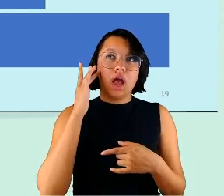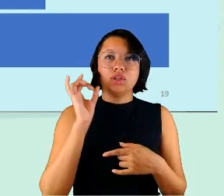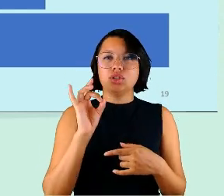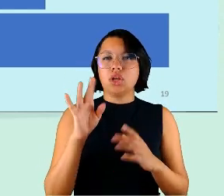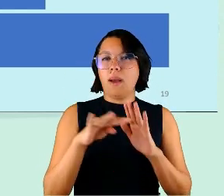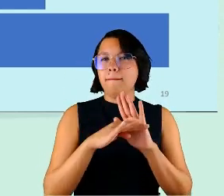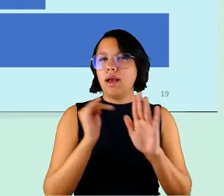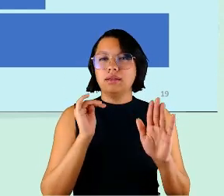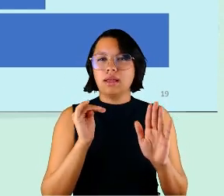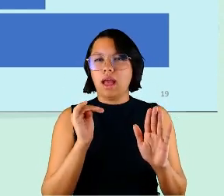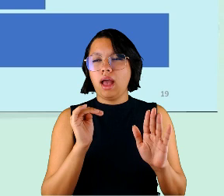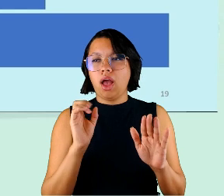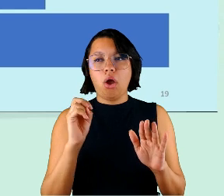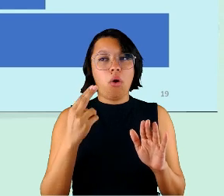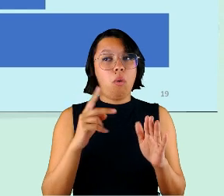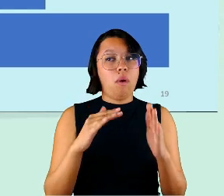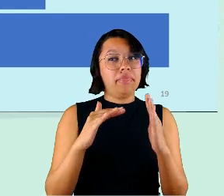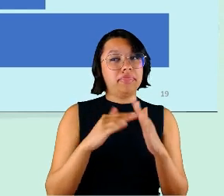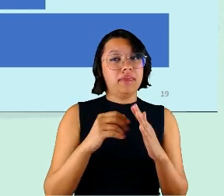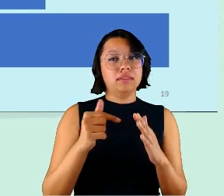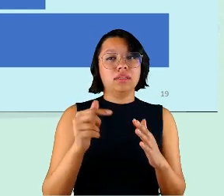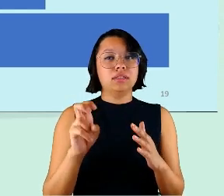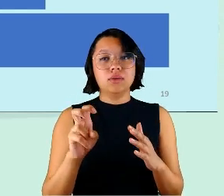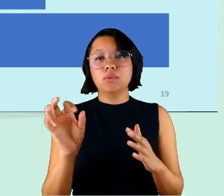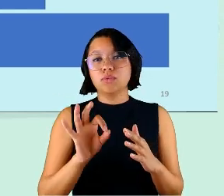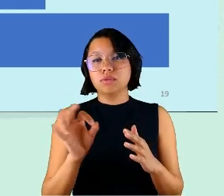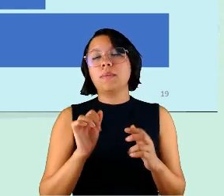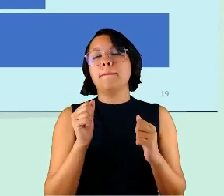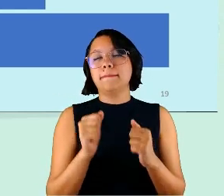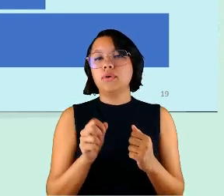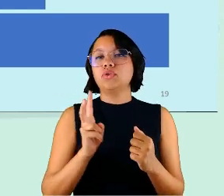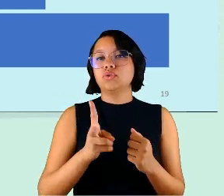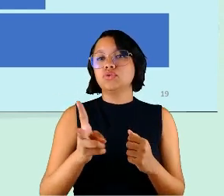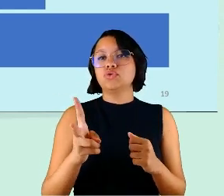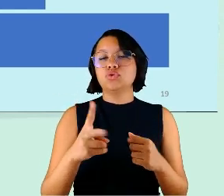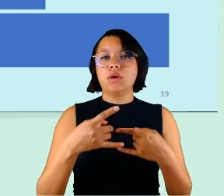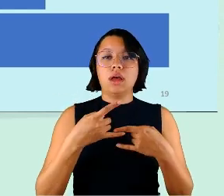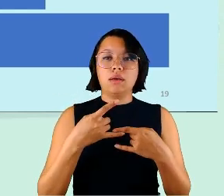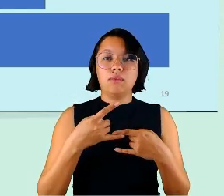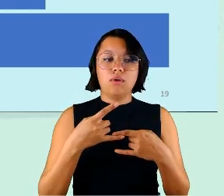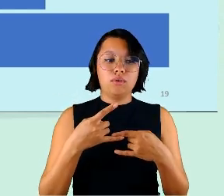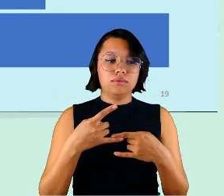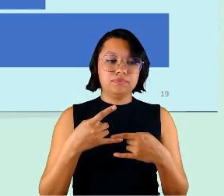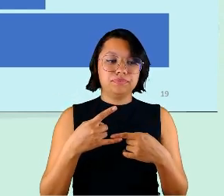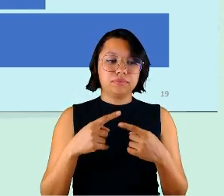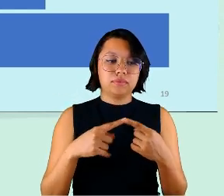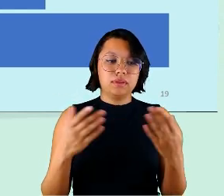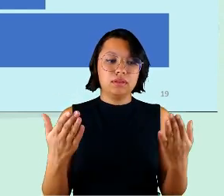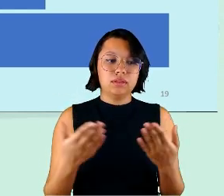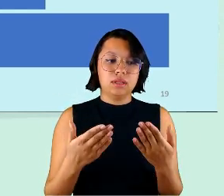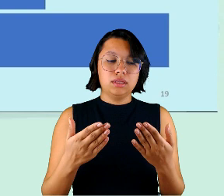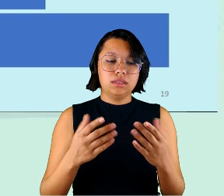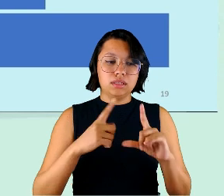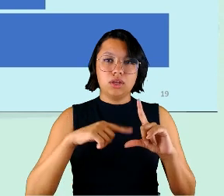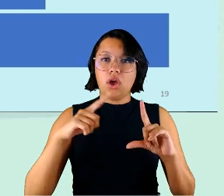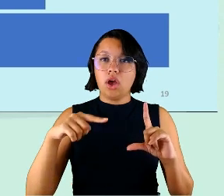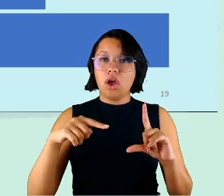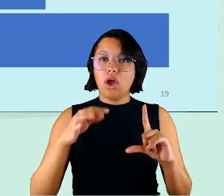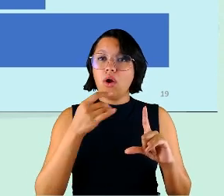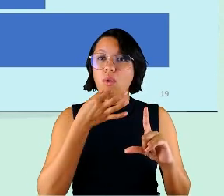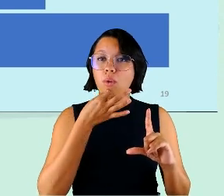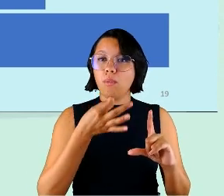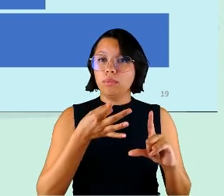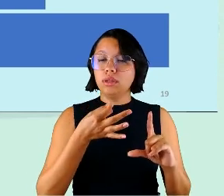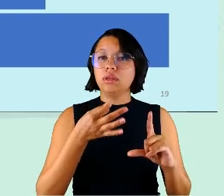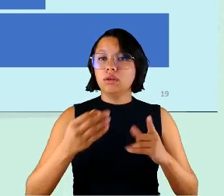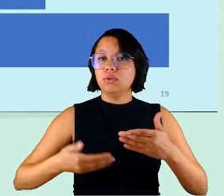metade até 75% podem ser feitas remotamente só nessa nesse gráfico aqui a gente vê que na opinião dos